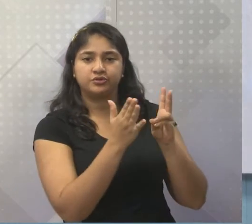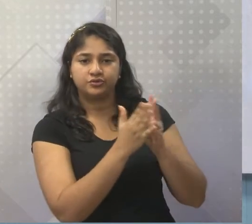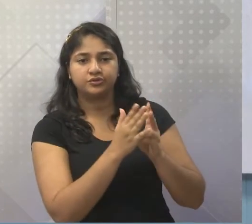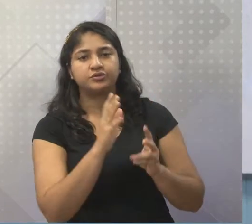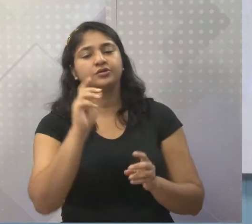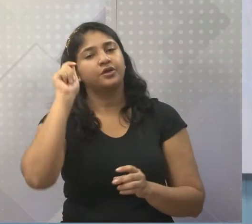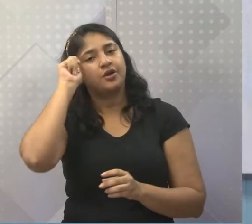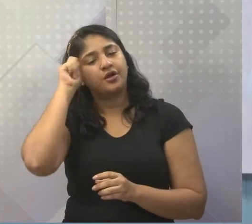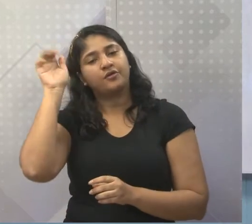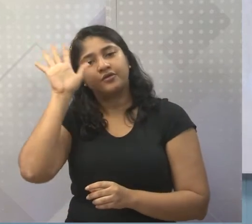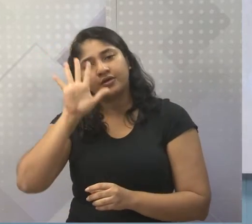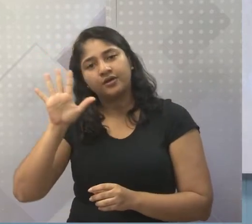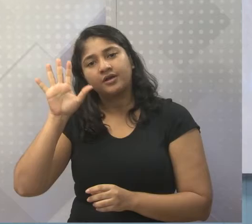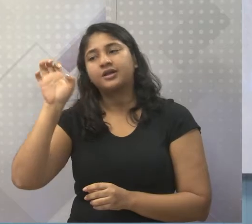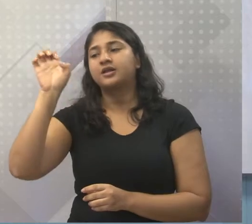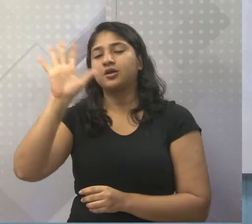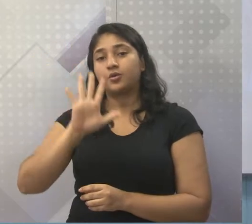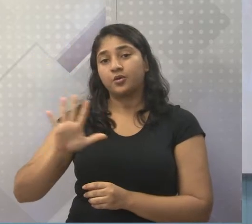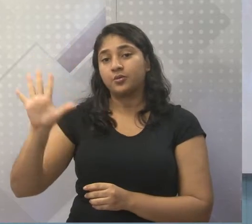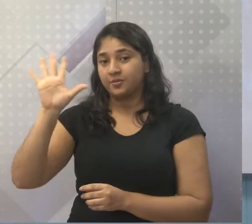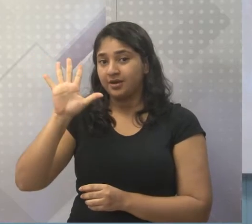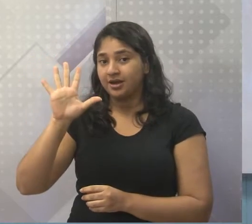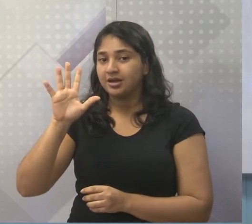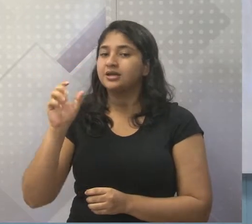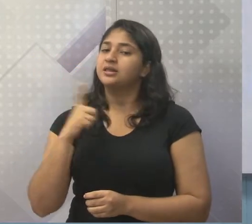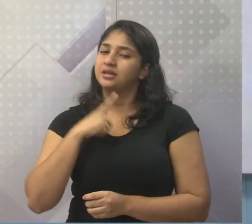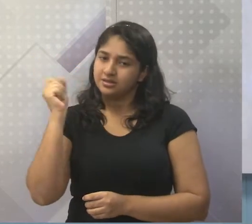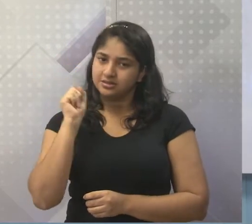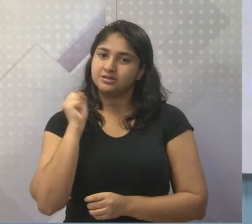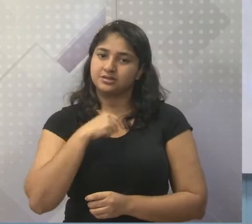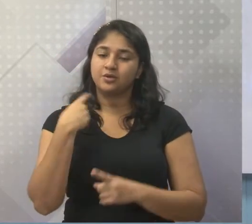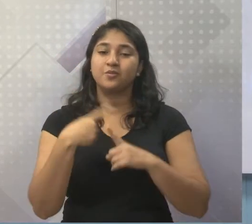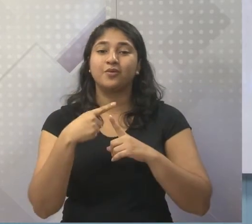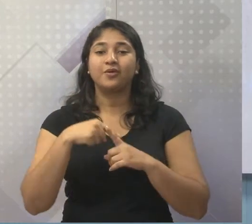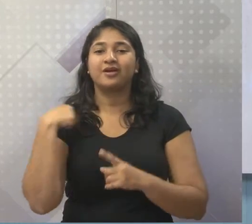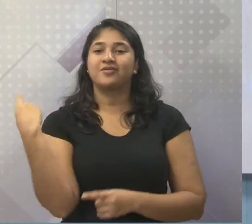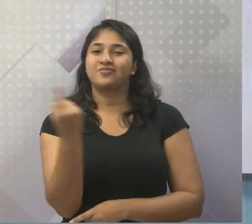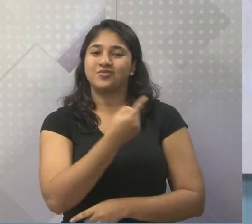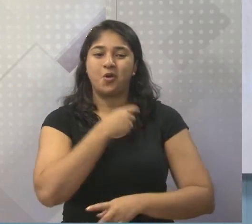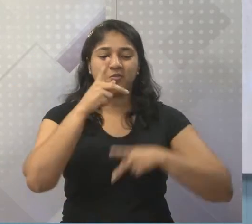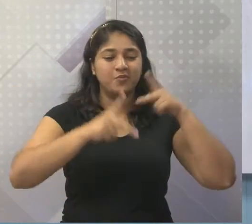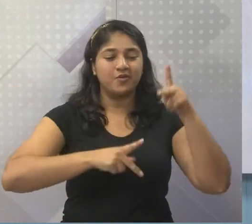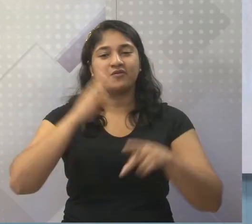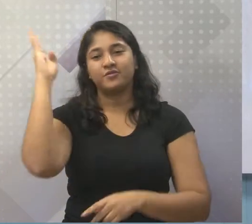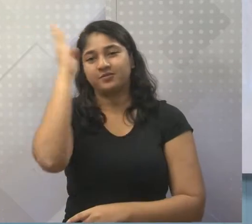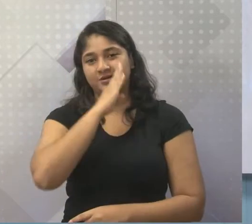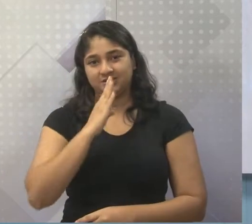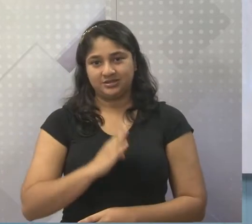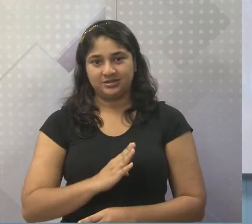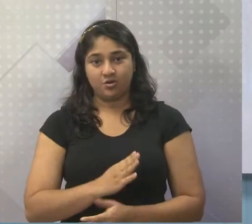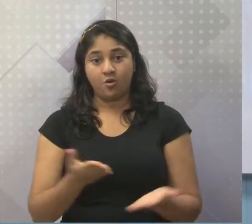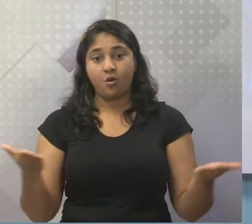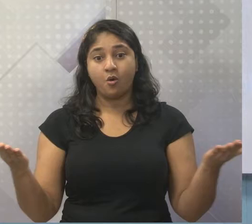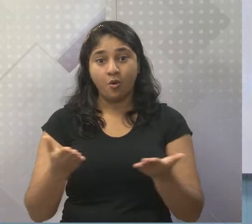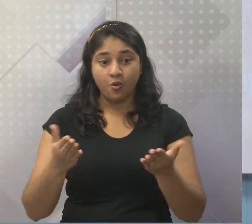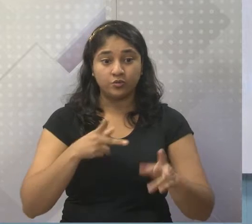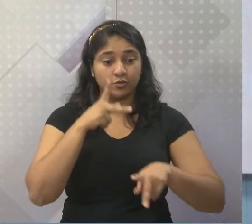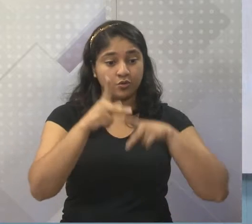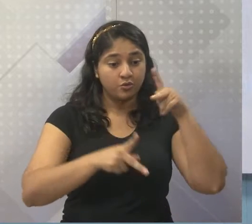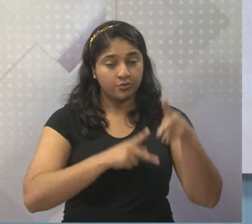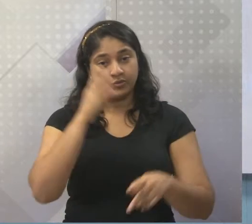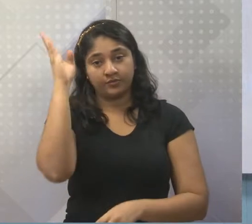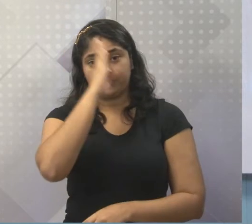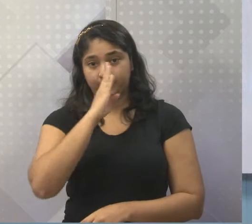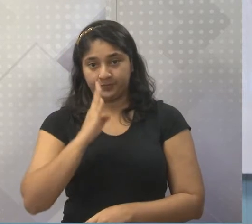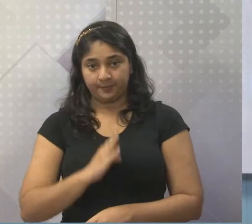Sim, temos todos nós. Por quê? Porque nós somos brasileiros. Hoje o Brasil, que a gente conhece os brasileiros e a cultura